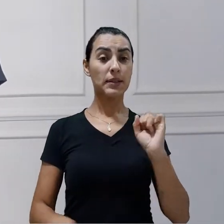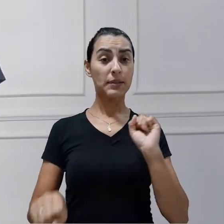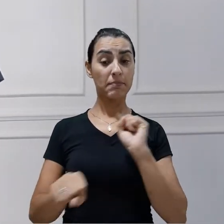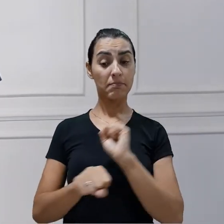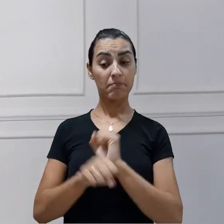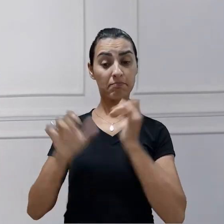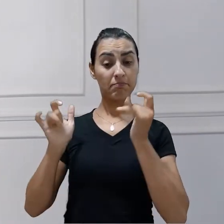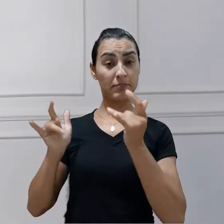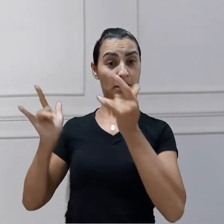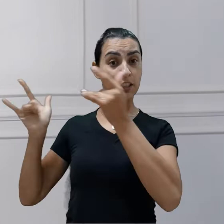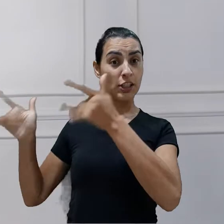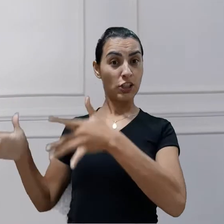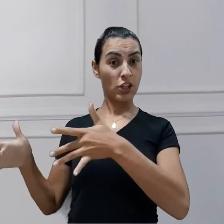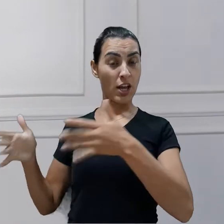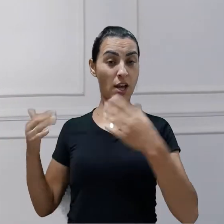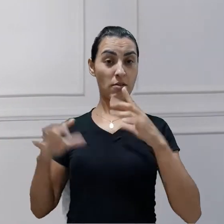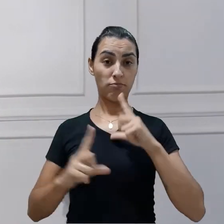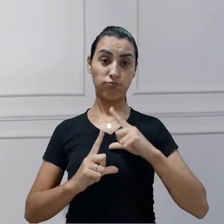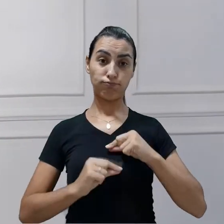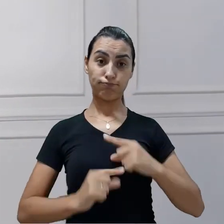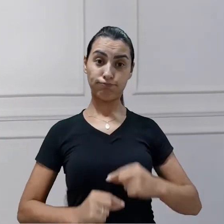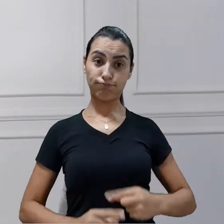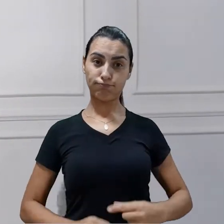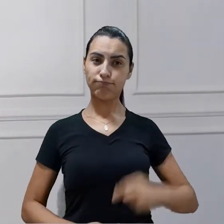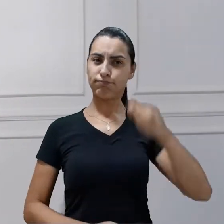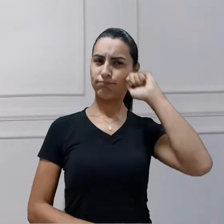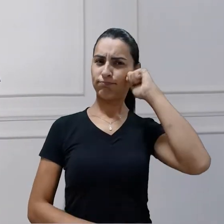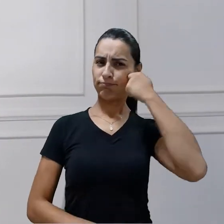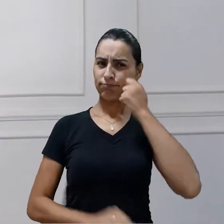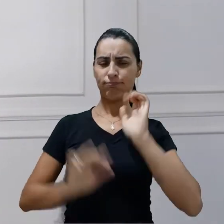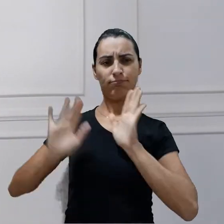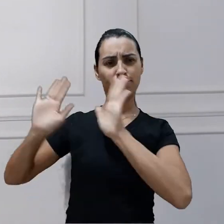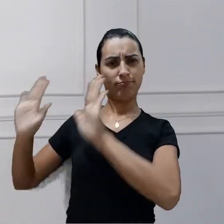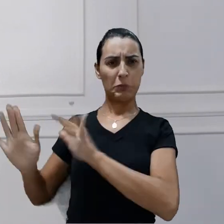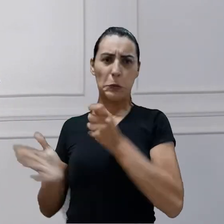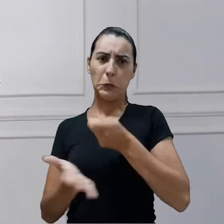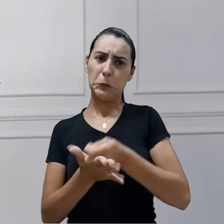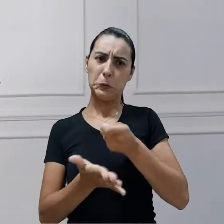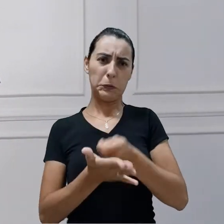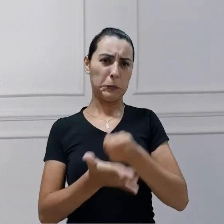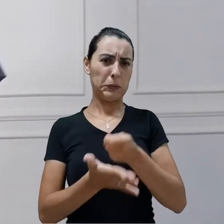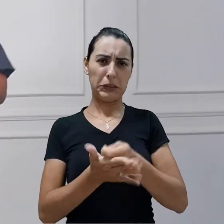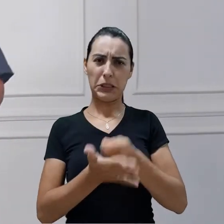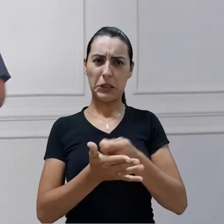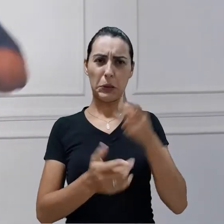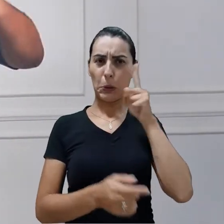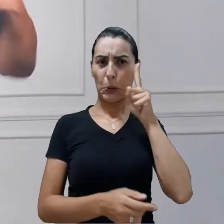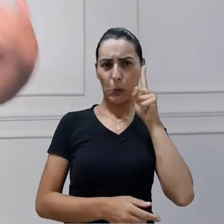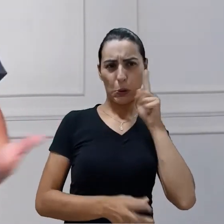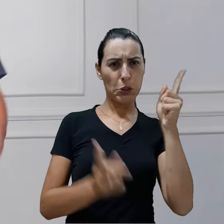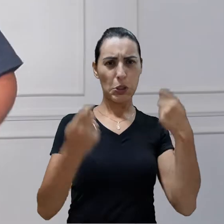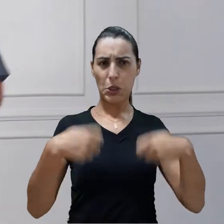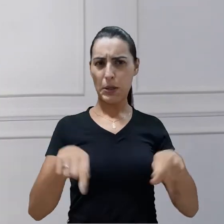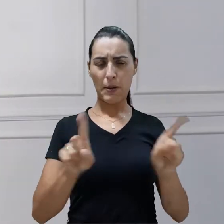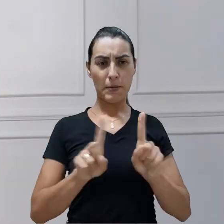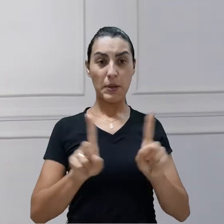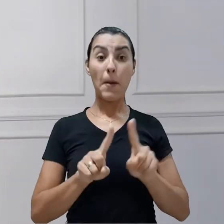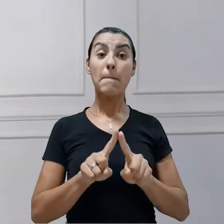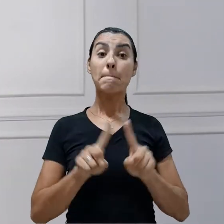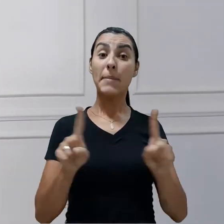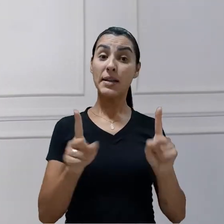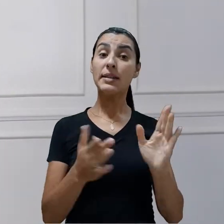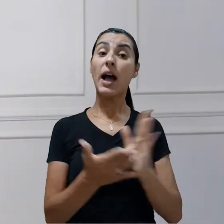eles não tiveram mais a obrigatoriedade de utilizar a batina no seu dia a dia. Mas, muitos